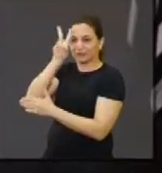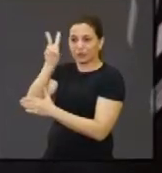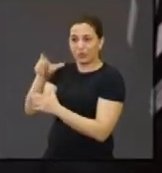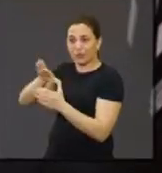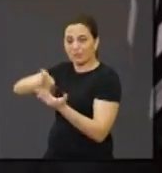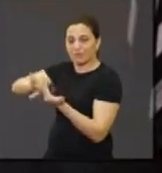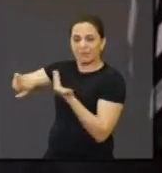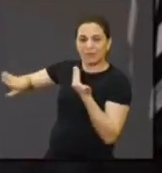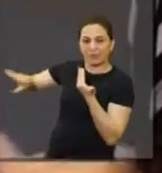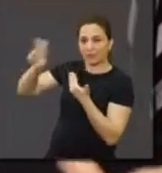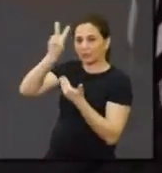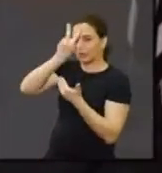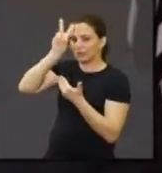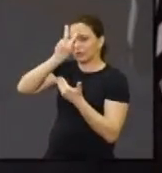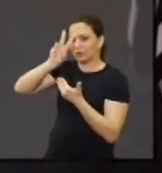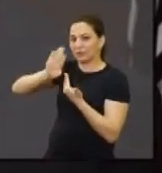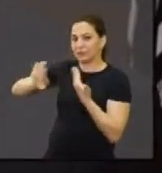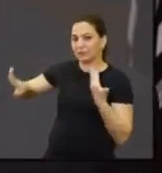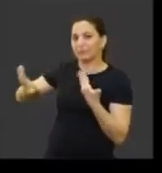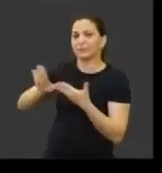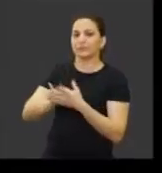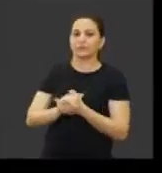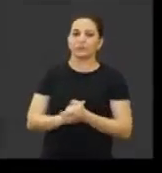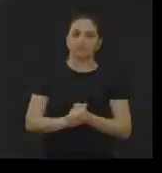um lugar que é um lixo da história.